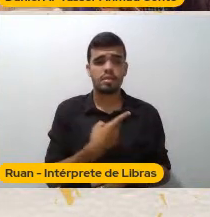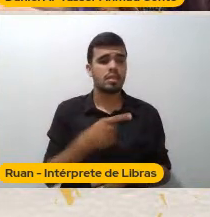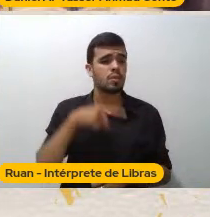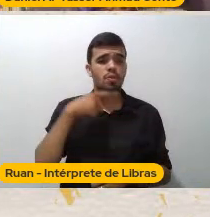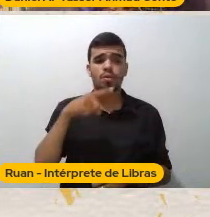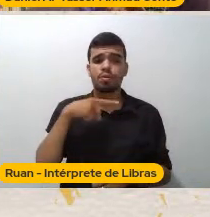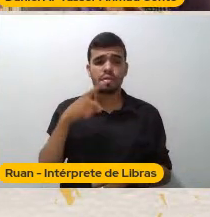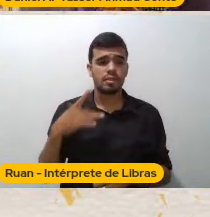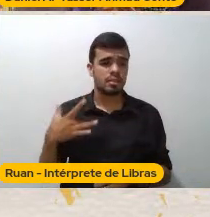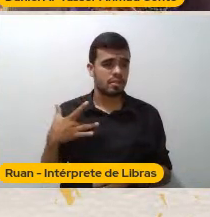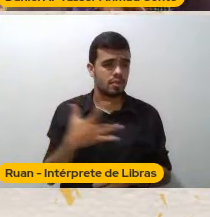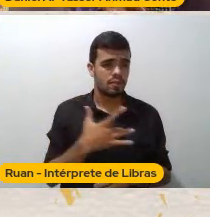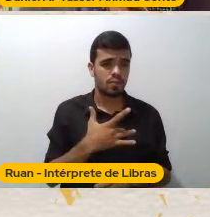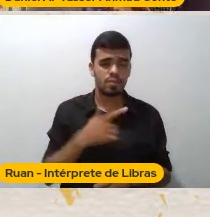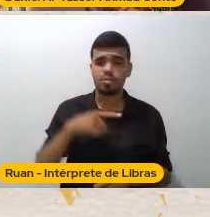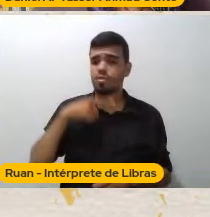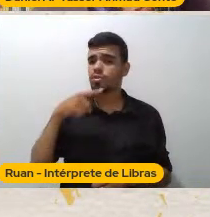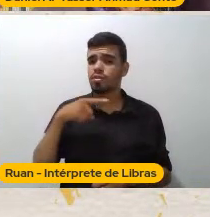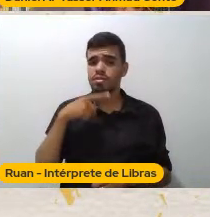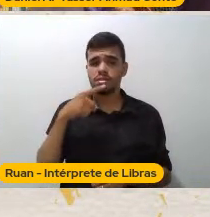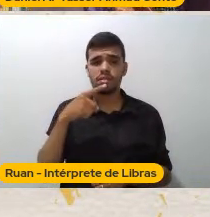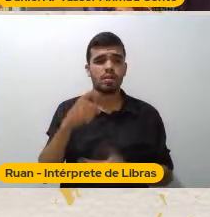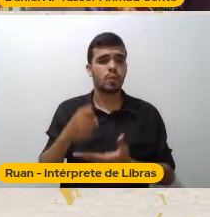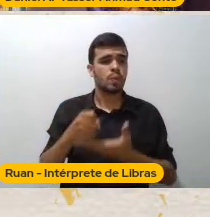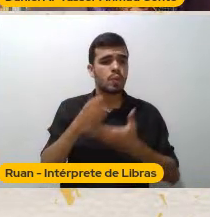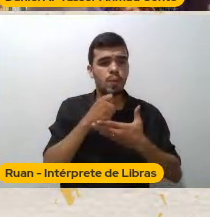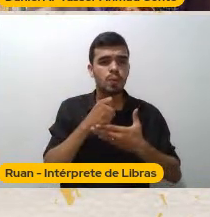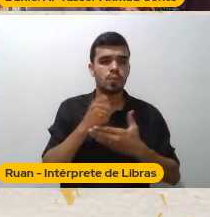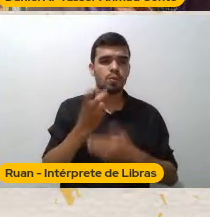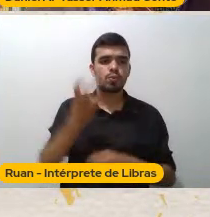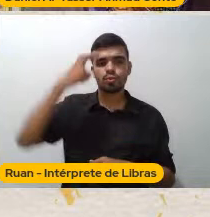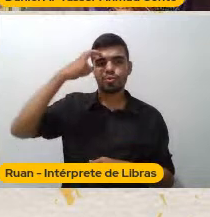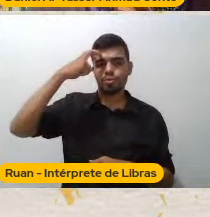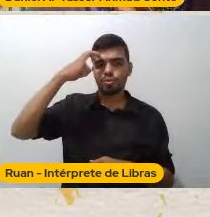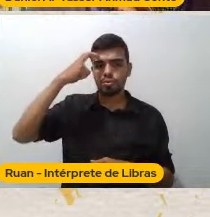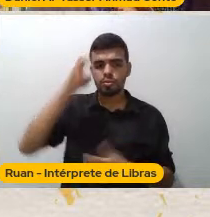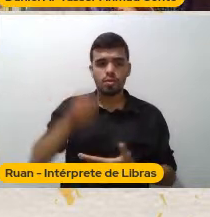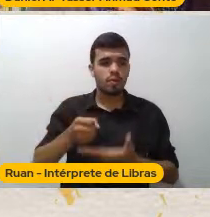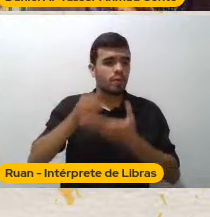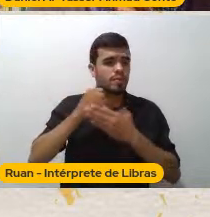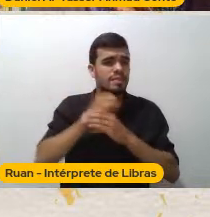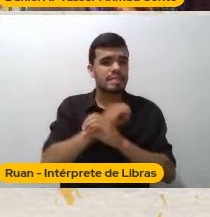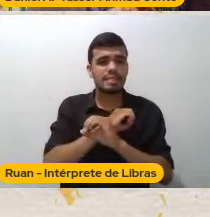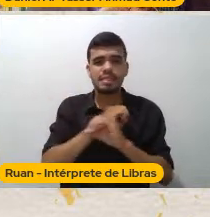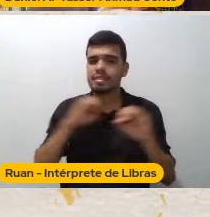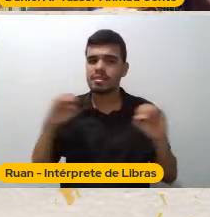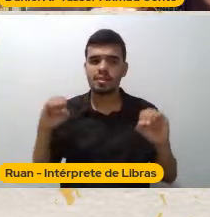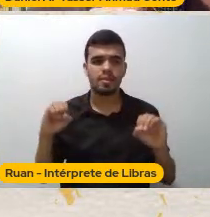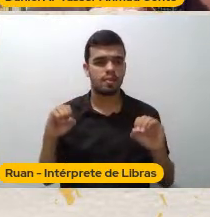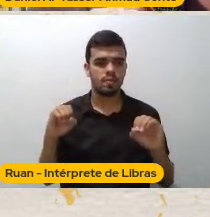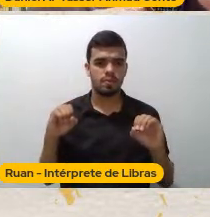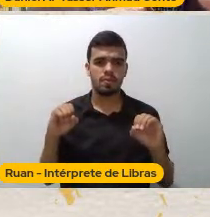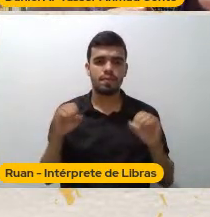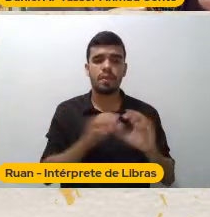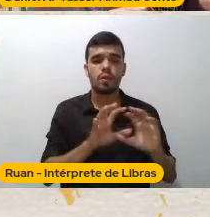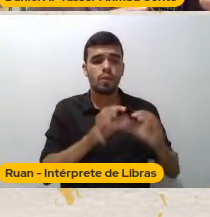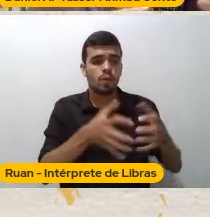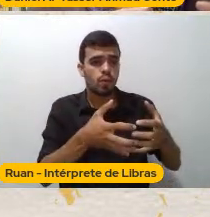Uma realidade De desamparo Então Essa categoria De sujeito Que